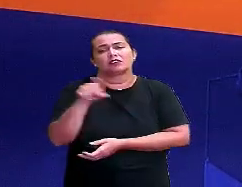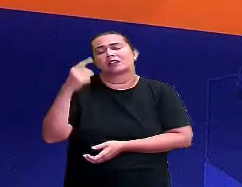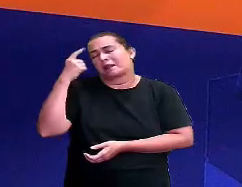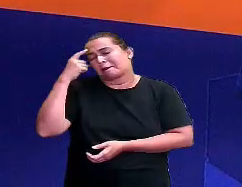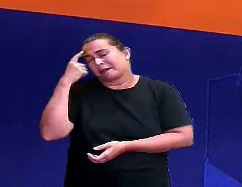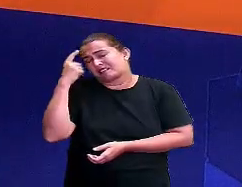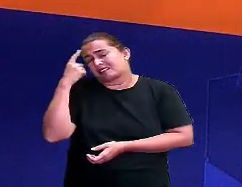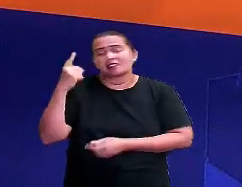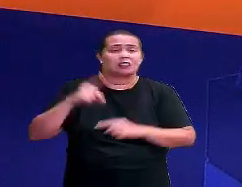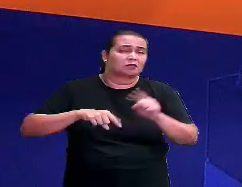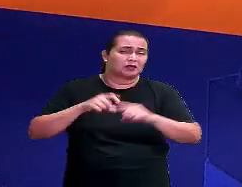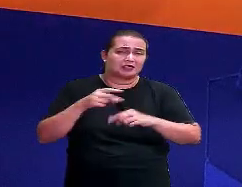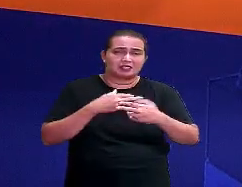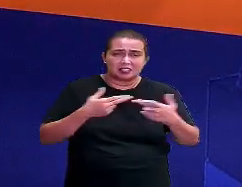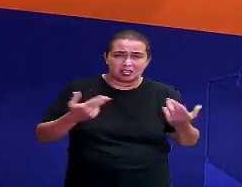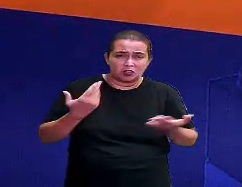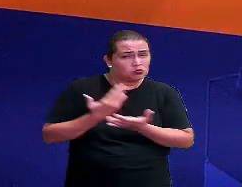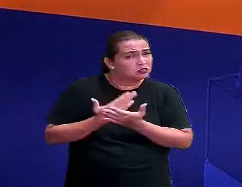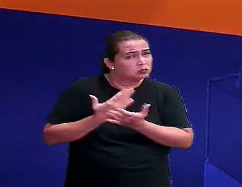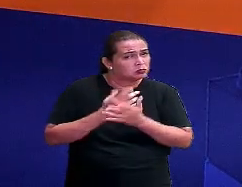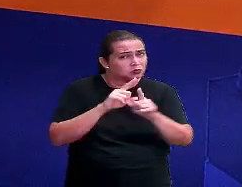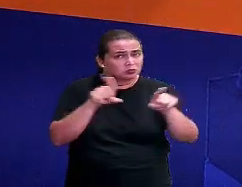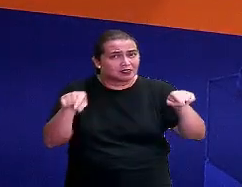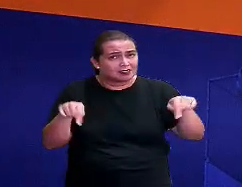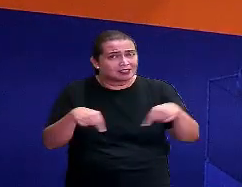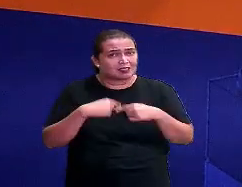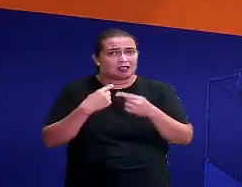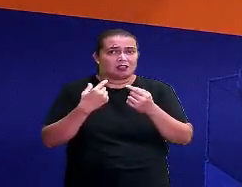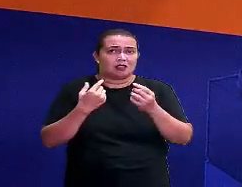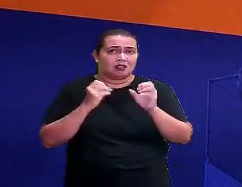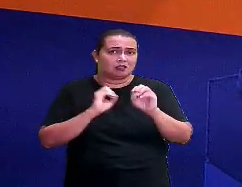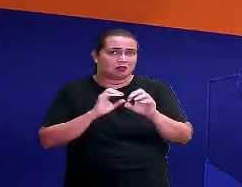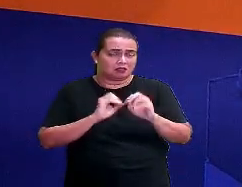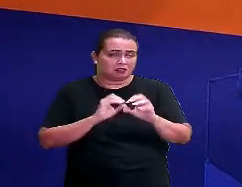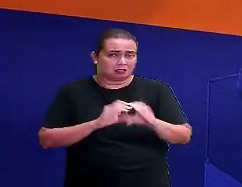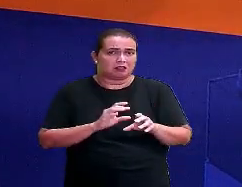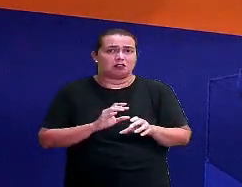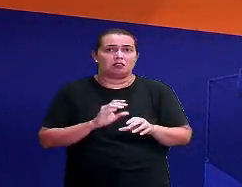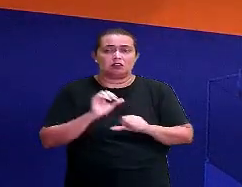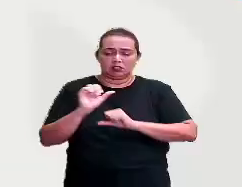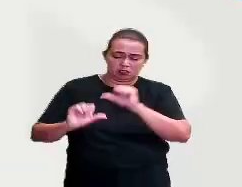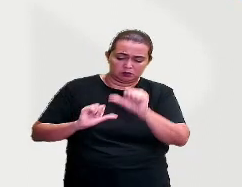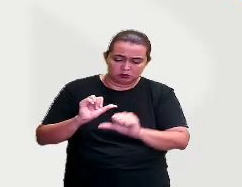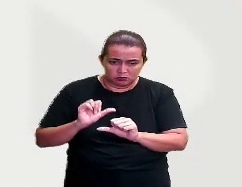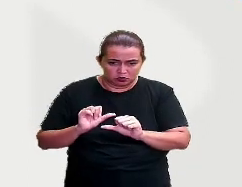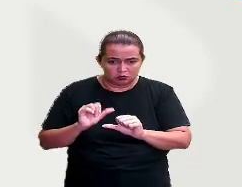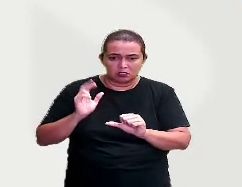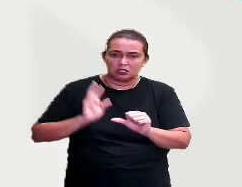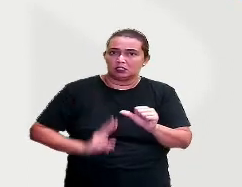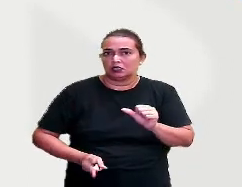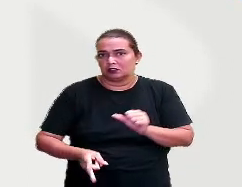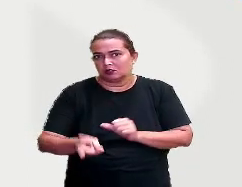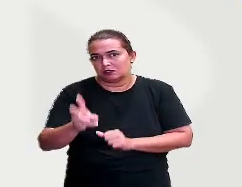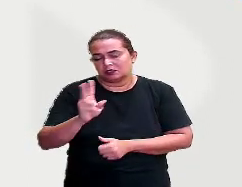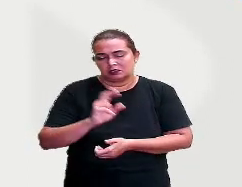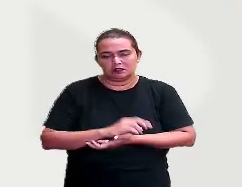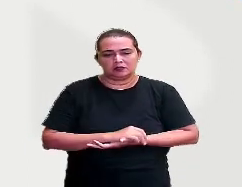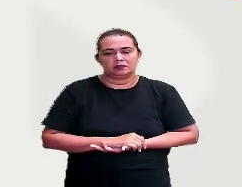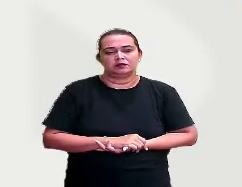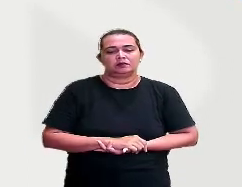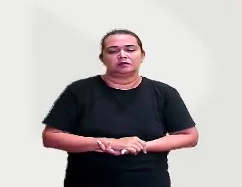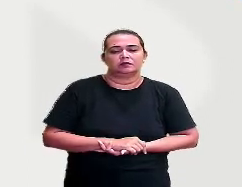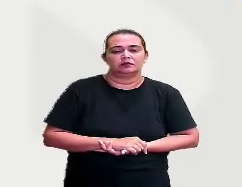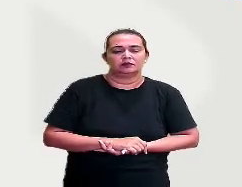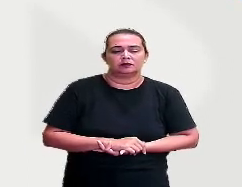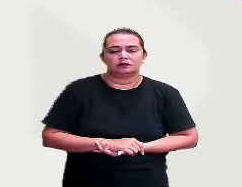Os objetos de estudo, de sala de aula, que mudaram e que não mudaram, que permaneceram iguais aqui, tá bem? Então, dá uma